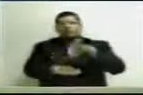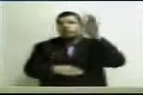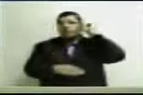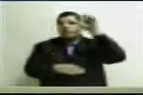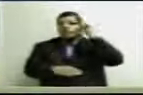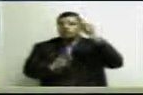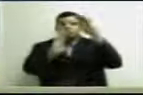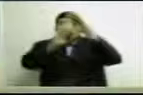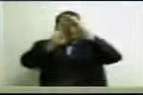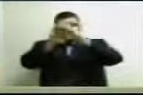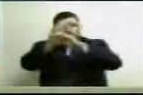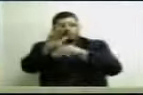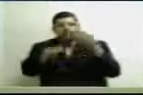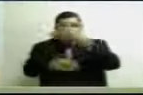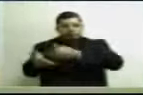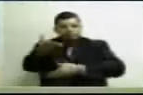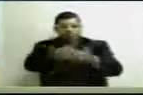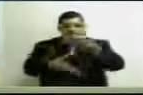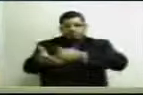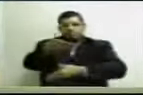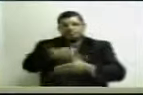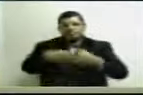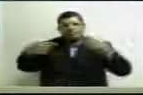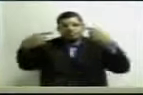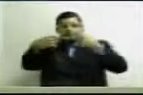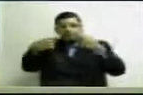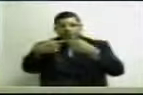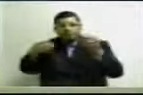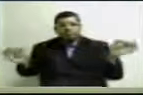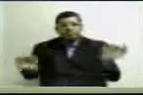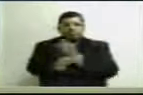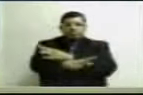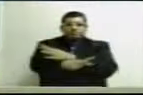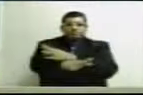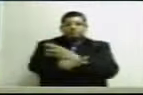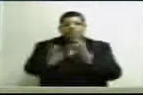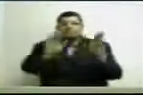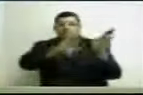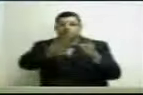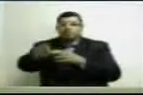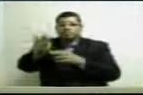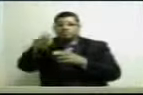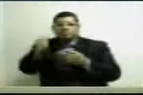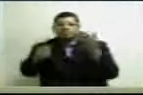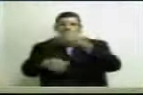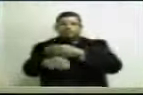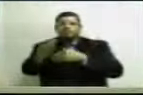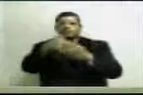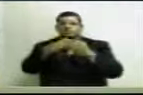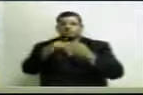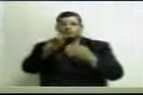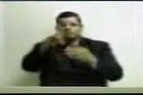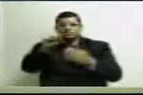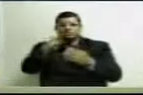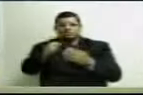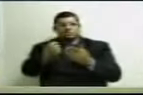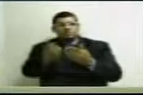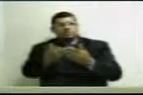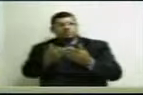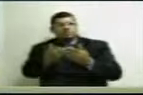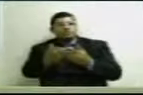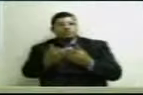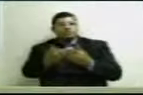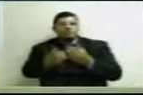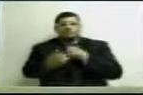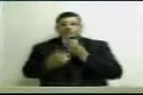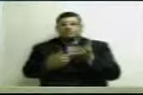ouvir as ponderações dele em relação à decisão de acabar com a renúncia fiscal sobre o ICMS da cesta básica,